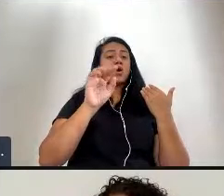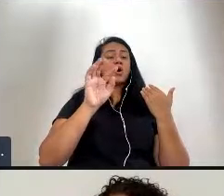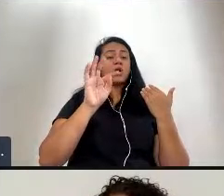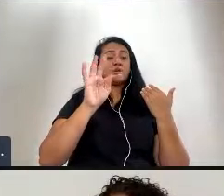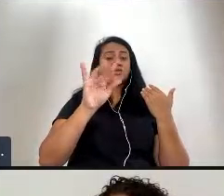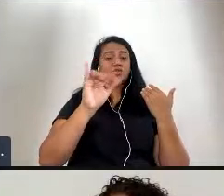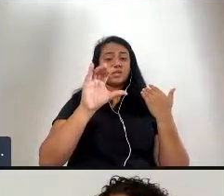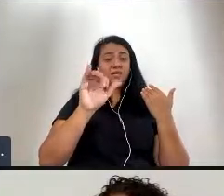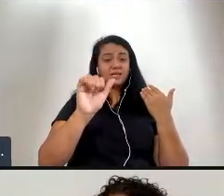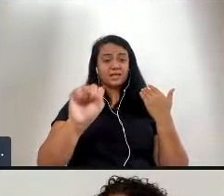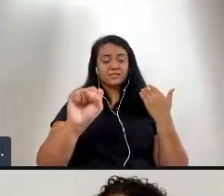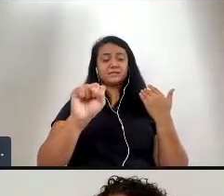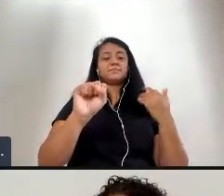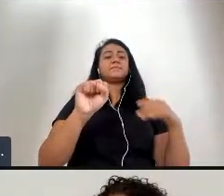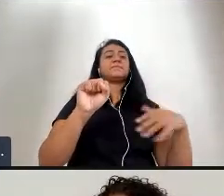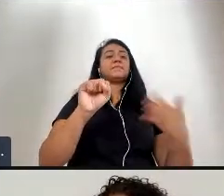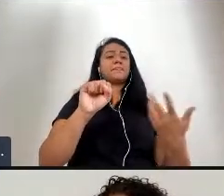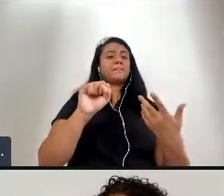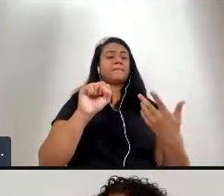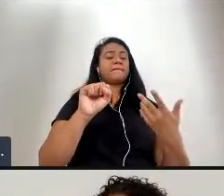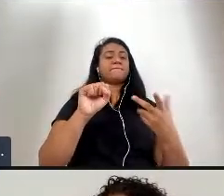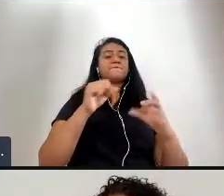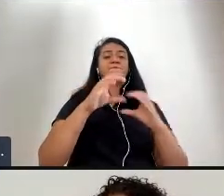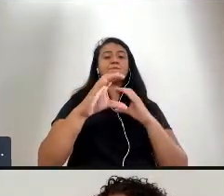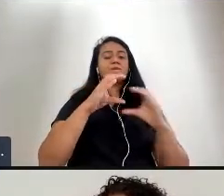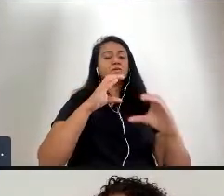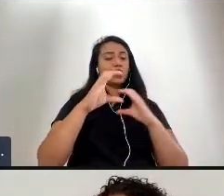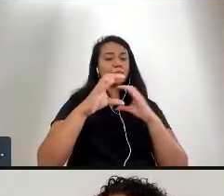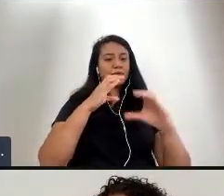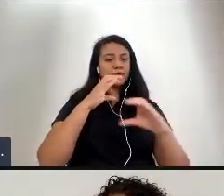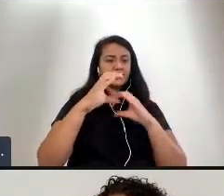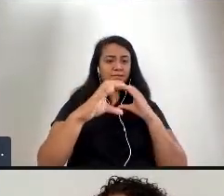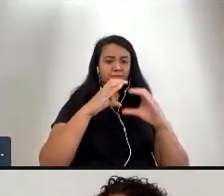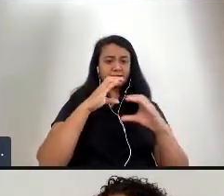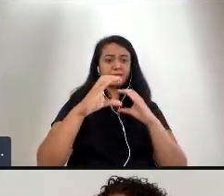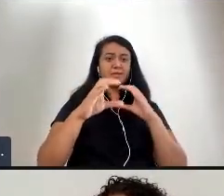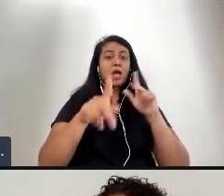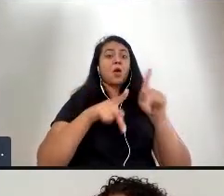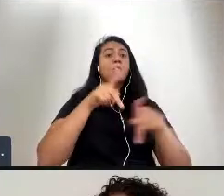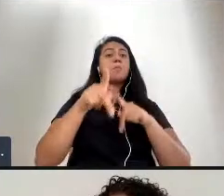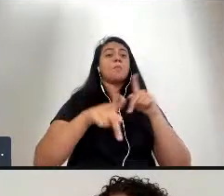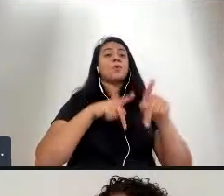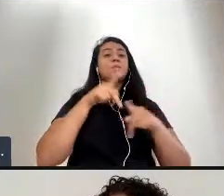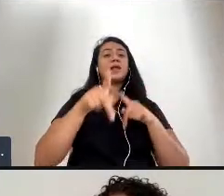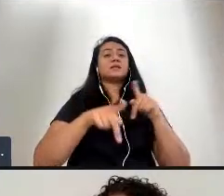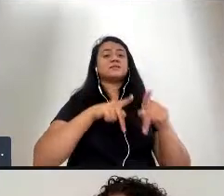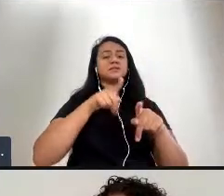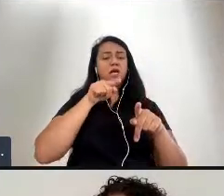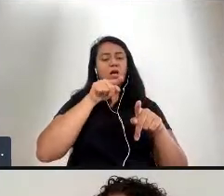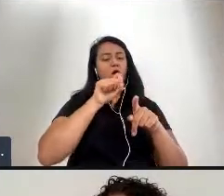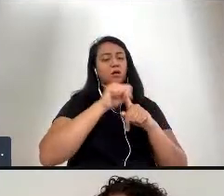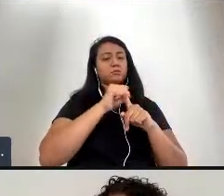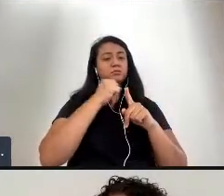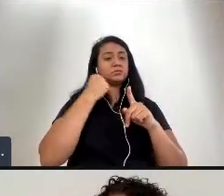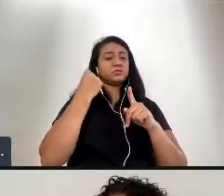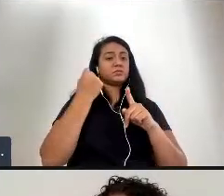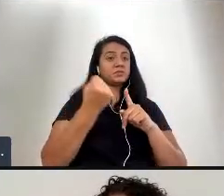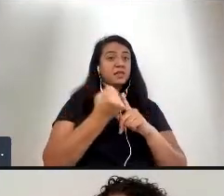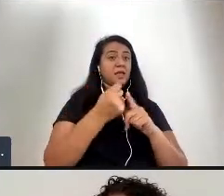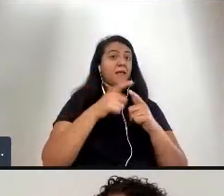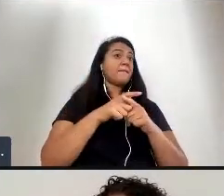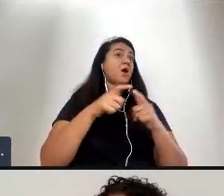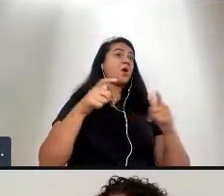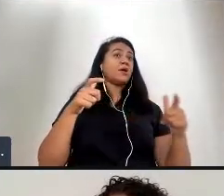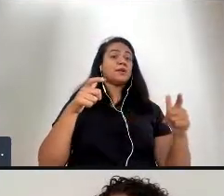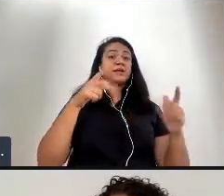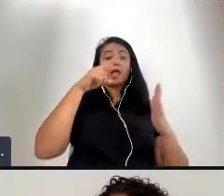porcos etc se comunica com uma população que em sua maioria era analfabeta